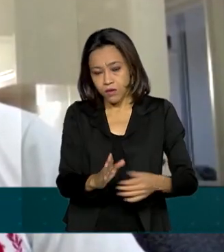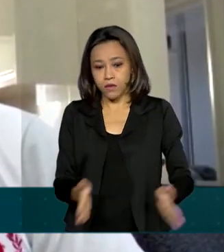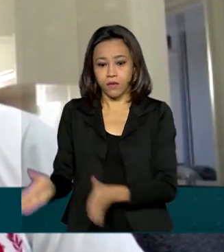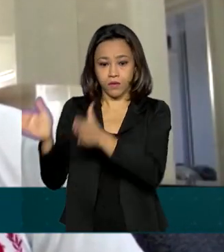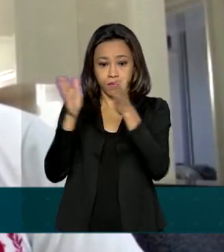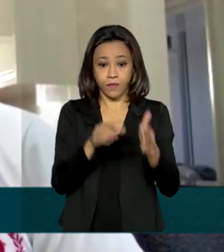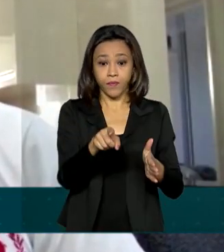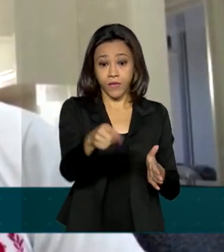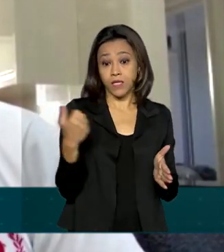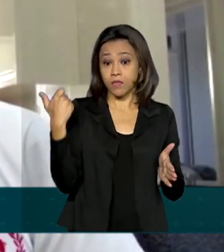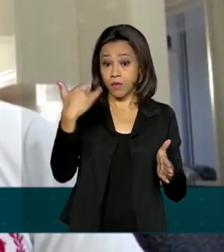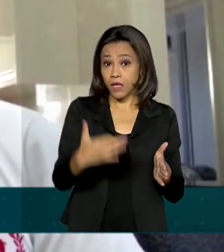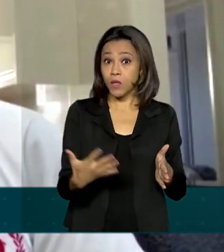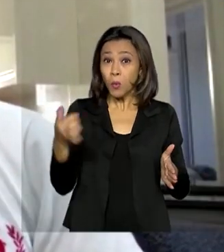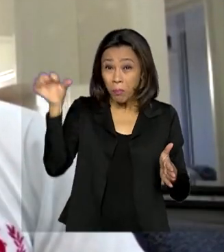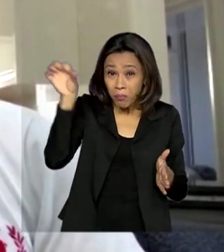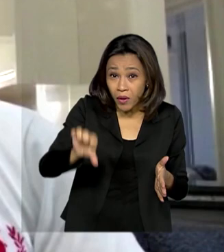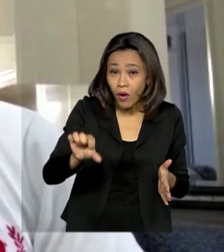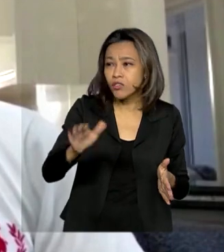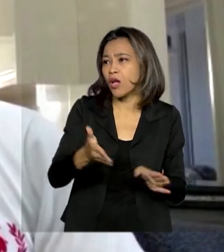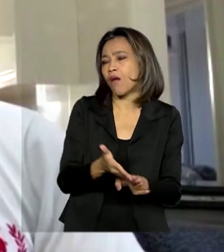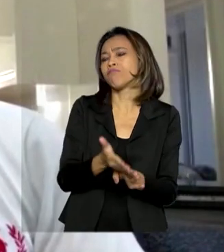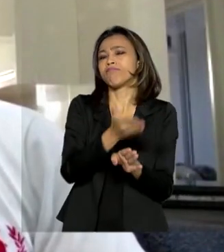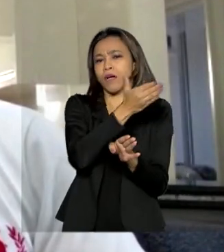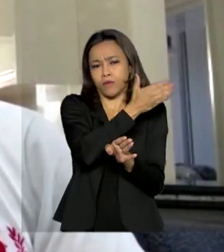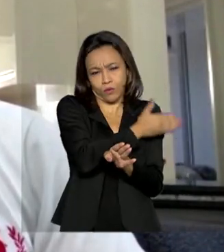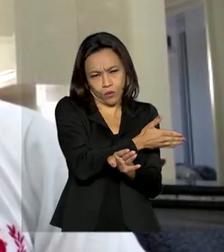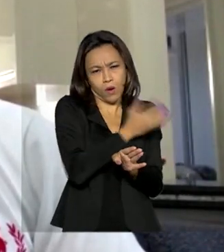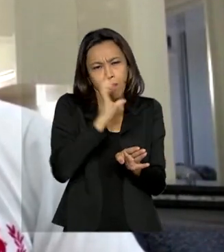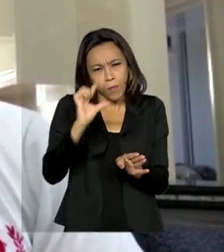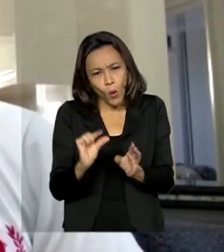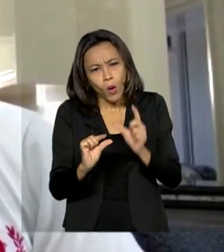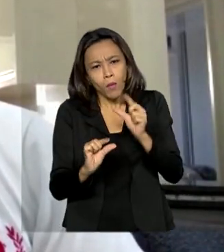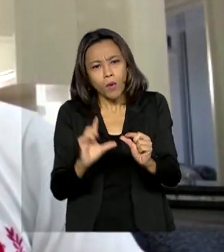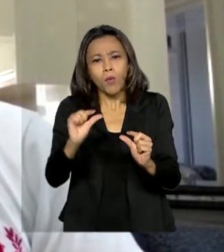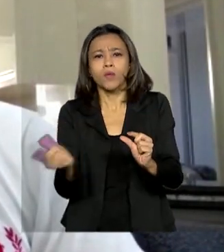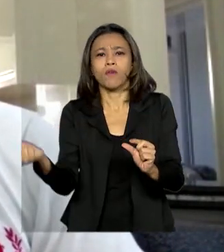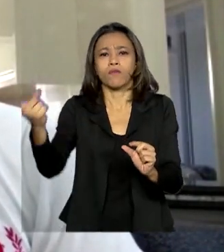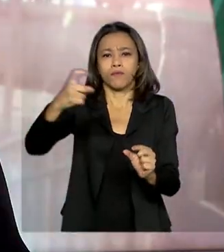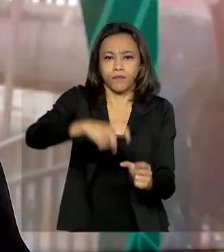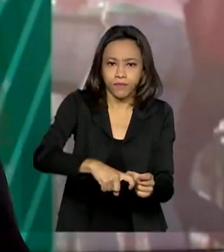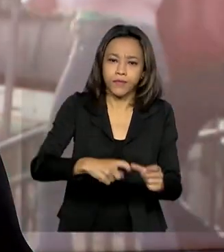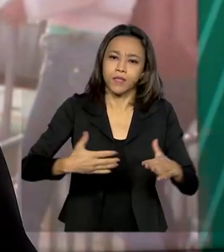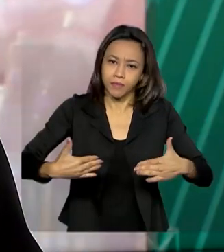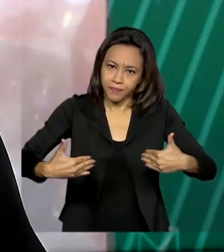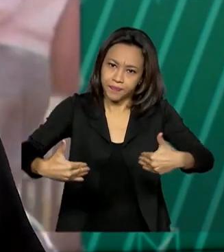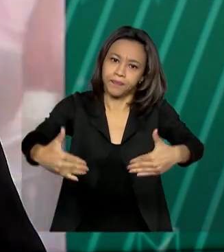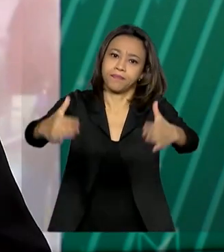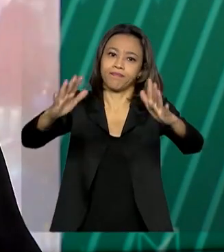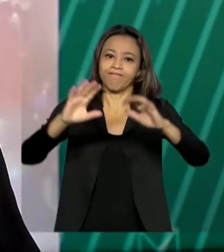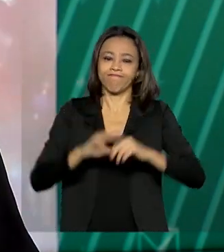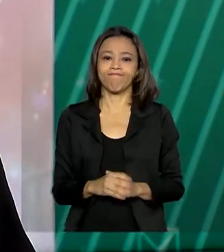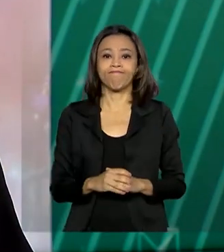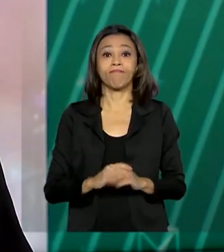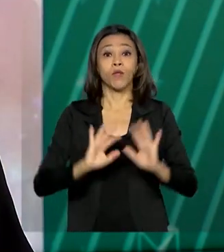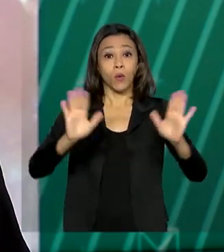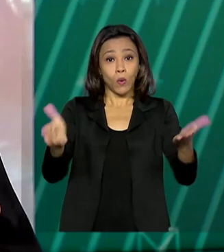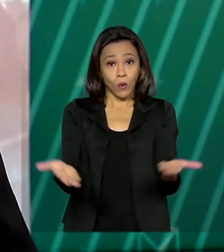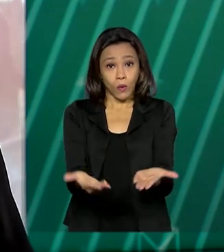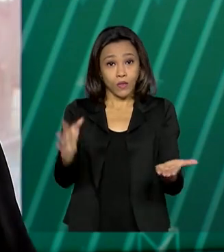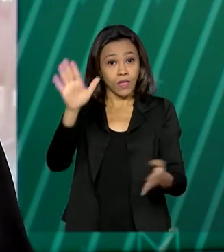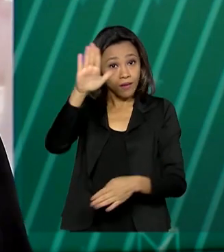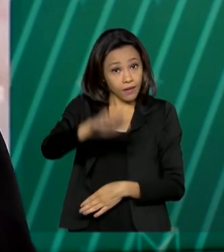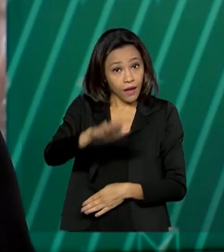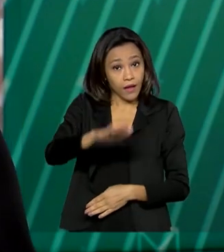o pior já passou e que estamos, degrau a degrau, recuperando a nossa produção. E hoje à tarde, a